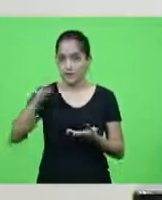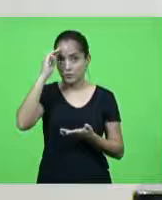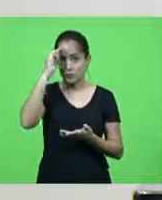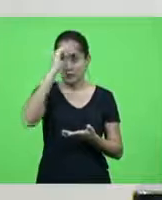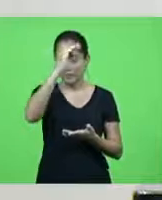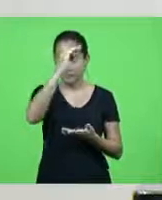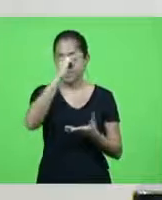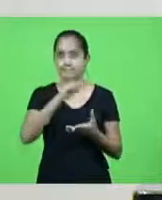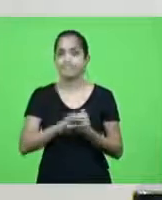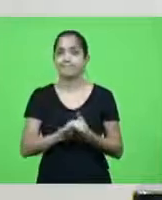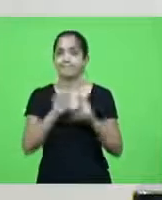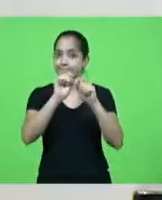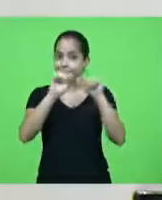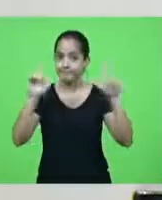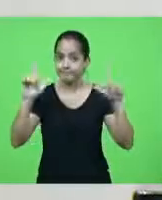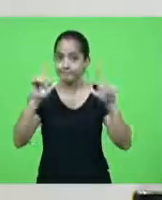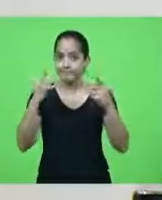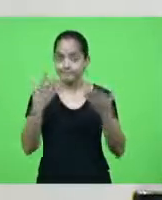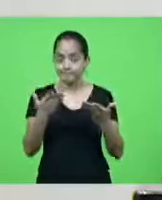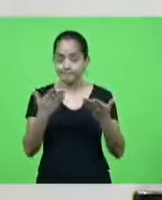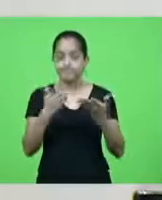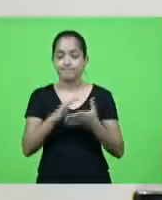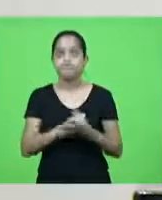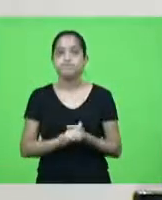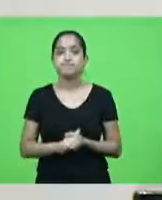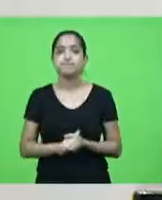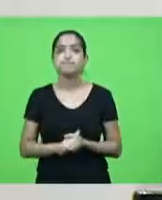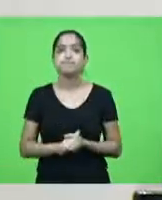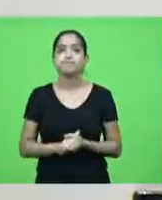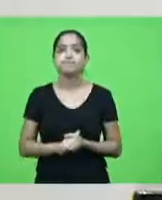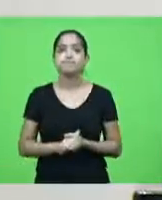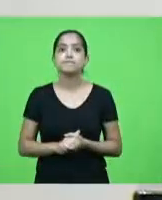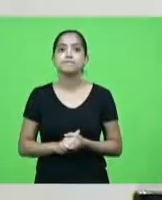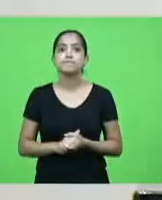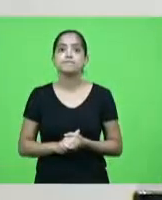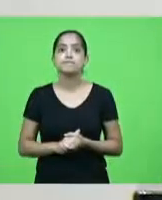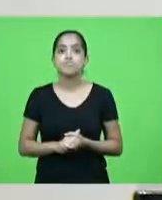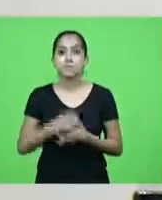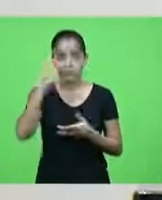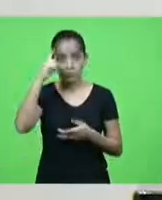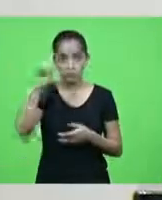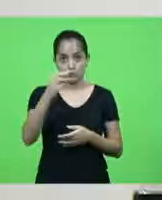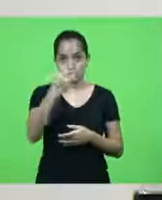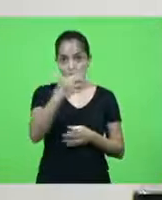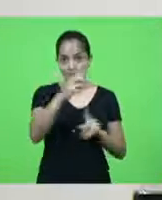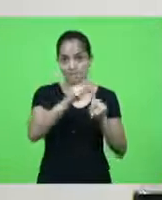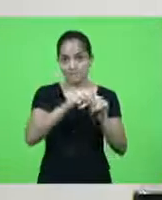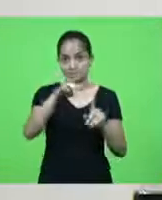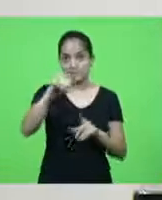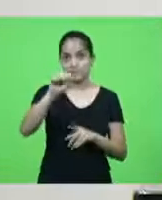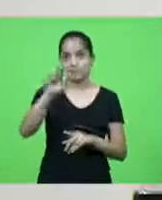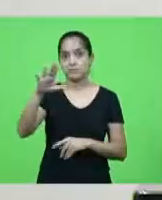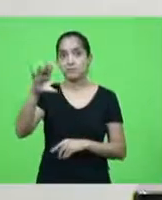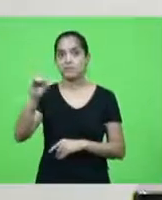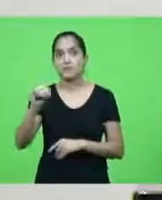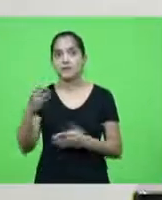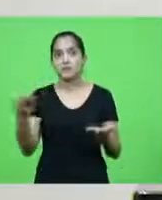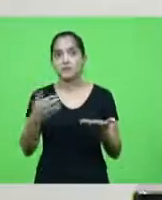fazer um alerta fazer um alerta porque no dia 3 de março deste ano o governador